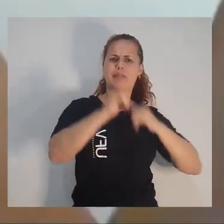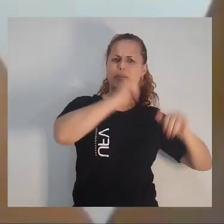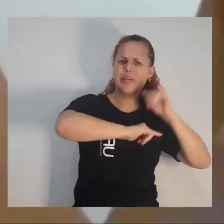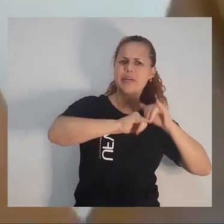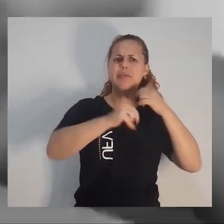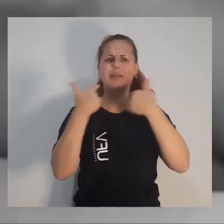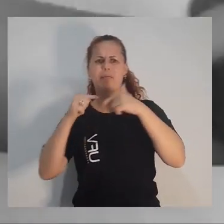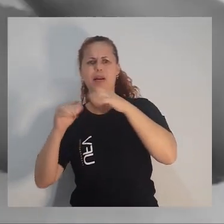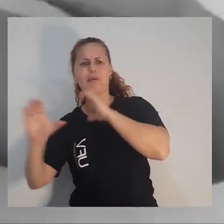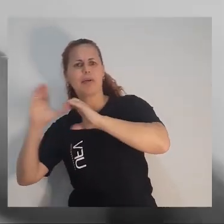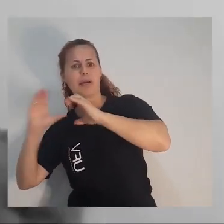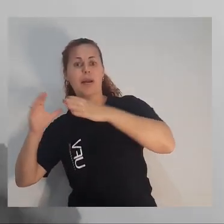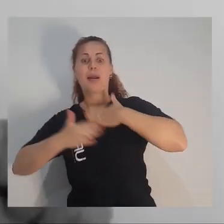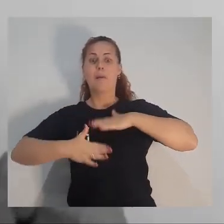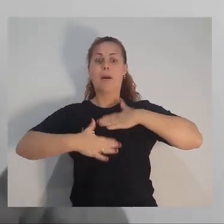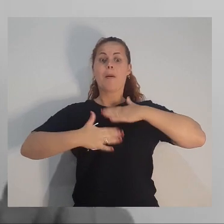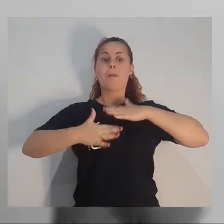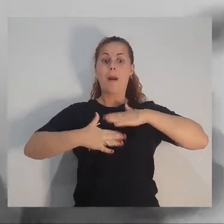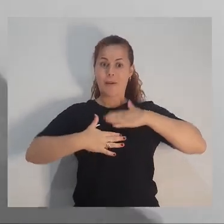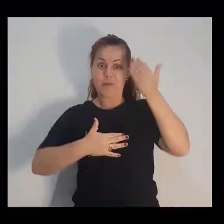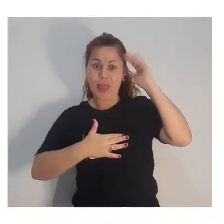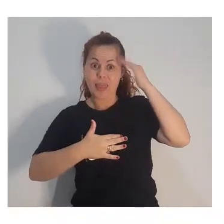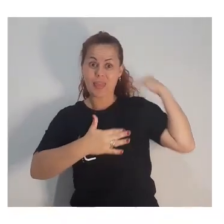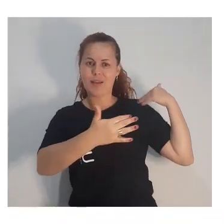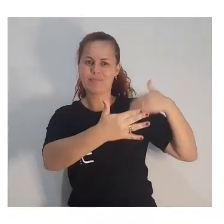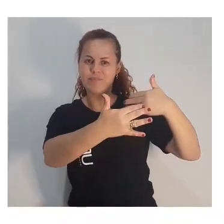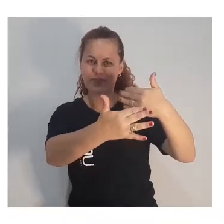comunicação... Calma aí, calma aí, calma aí, que vocês vão entender comigo.